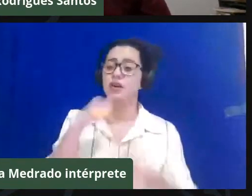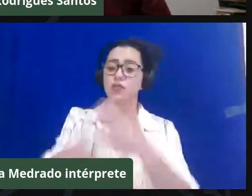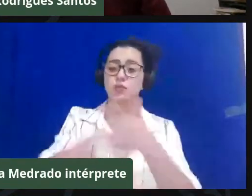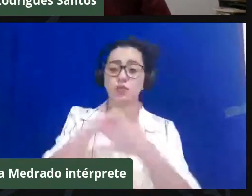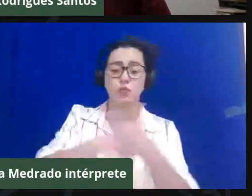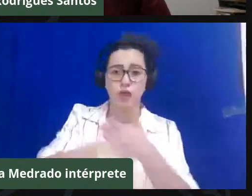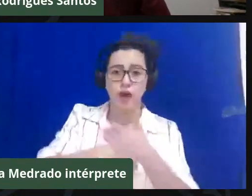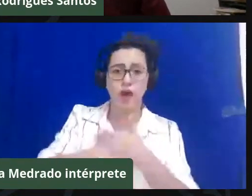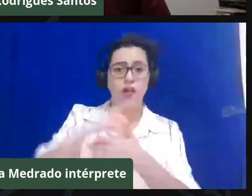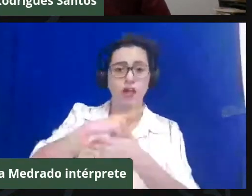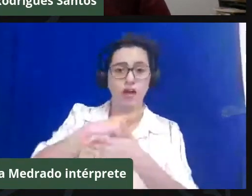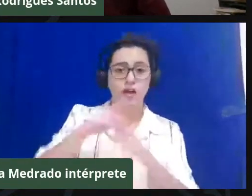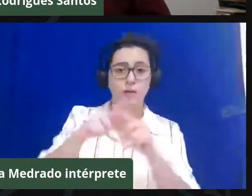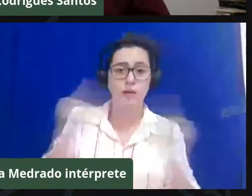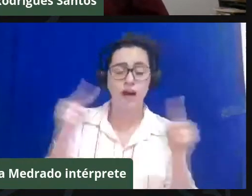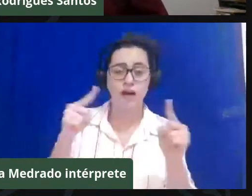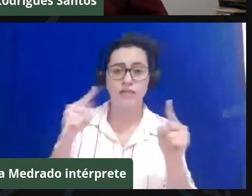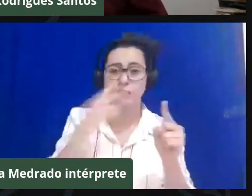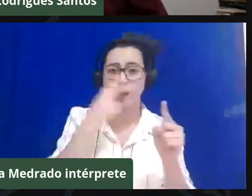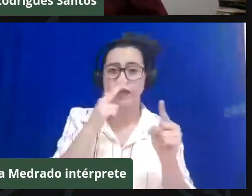seja importante